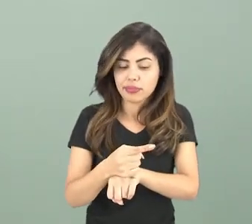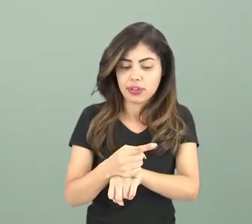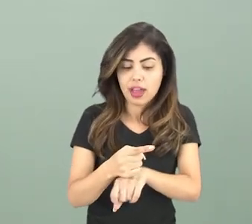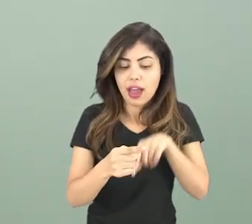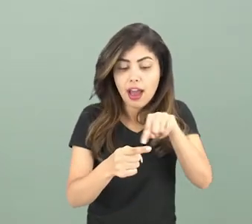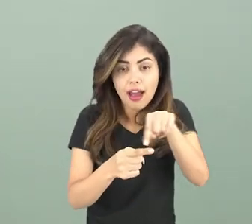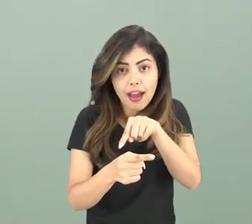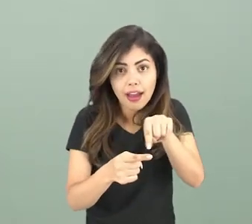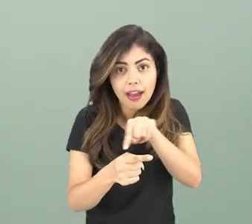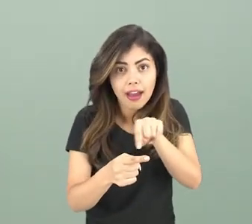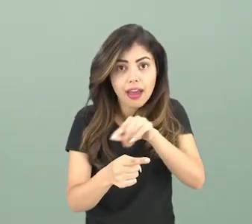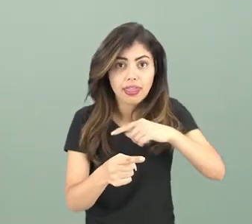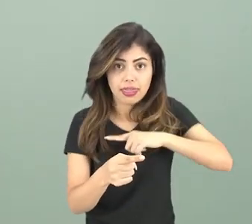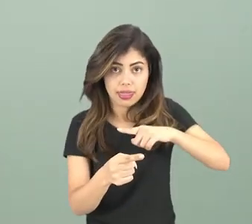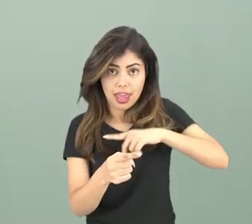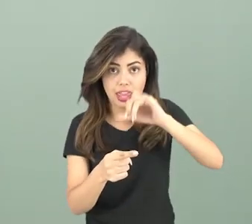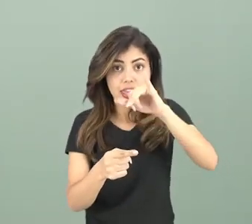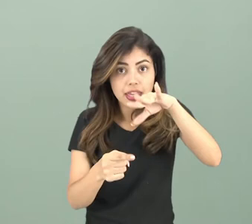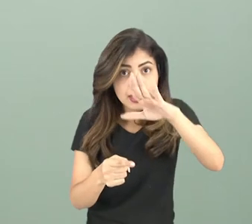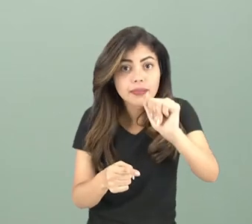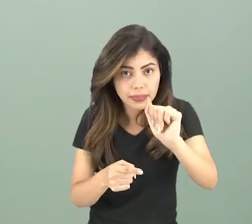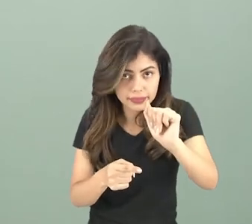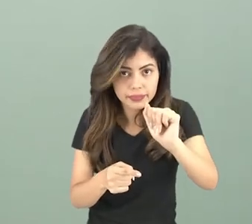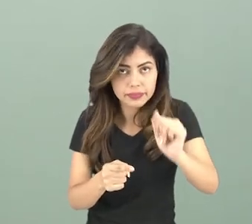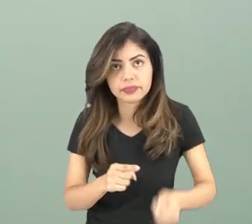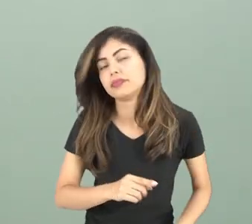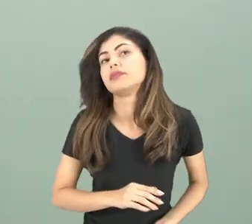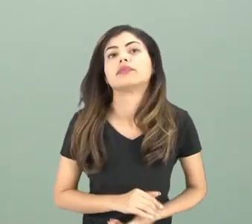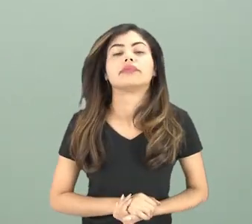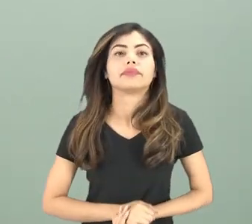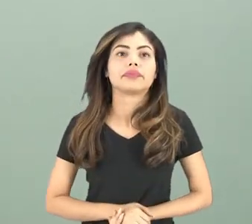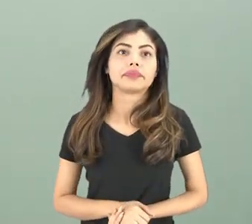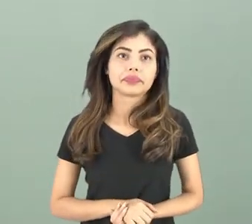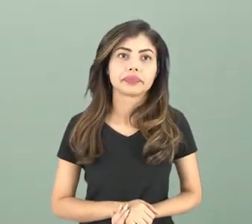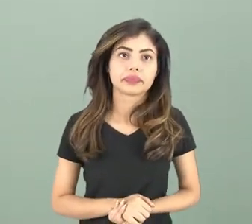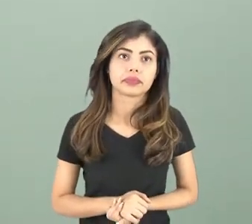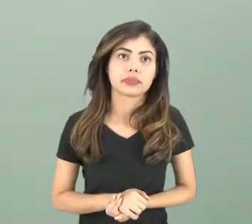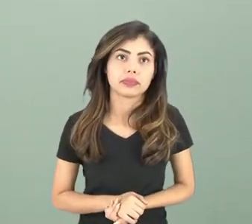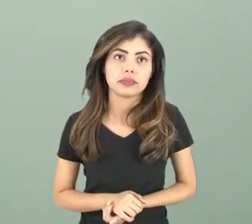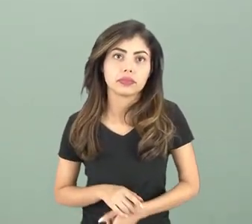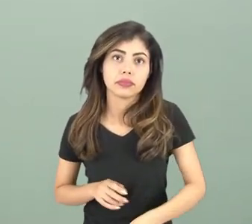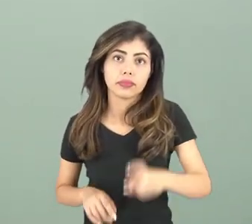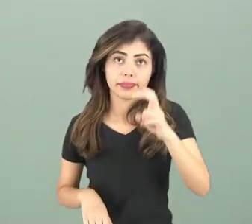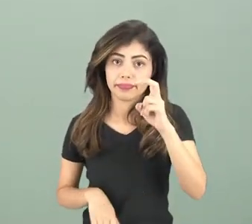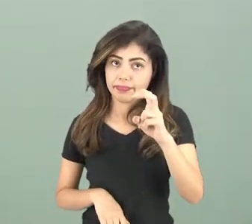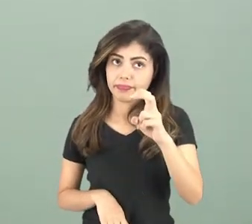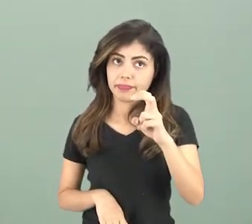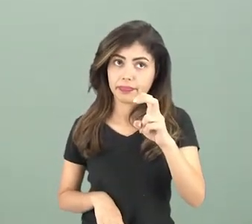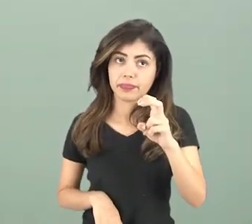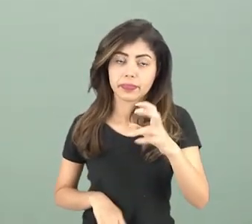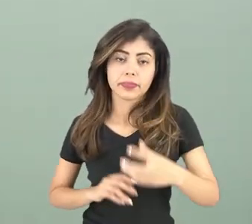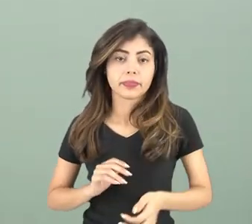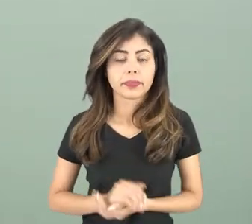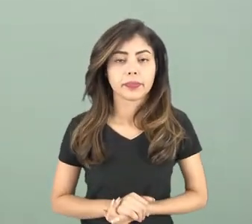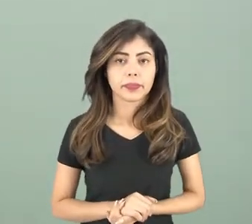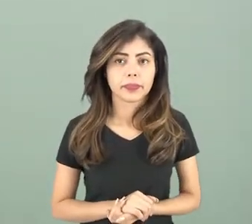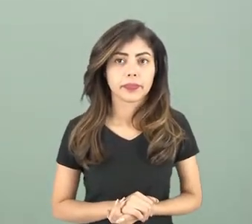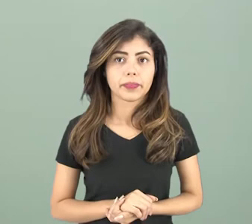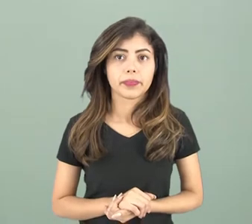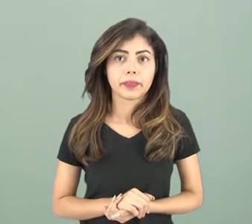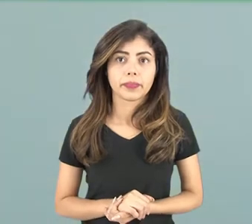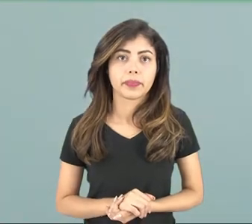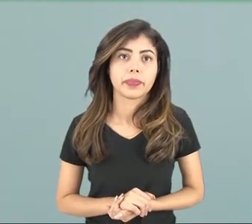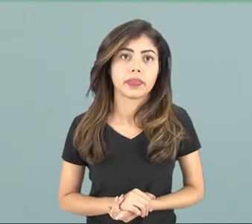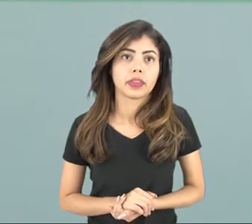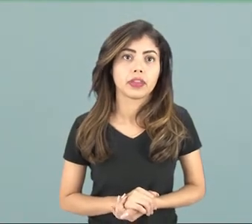e a partir daí está se localizando em um determinado ponto. E a quinta é chamada de inseparabilidade dos polos.